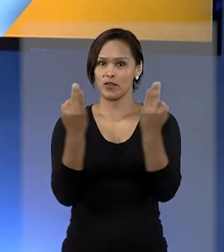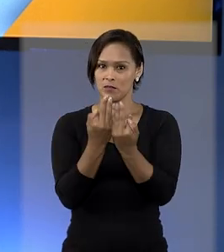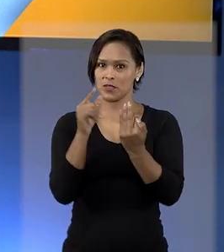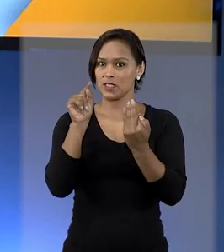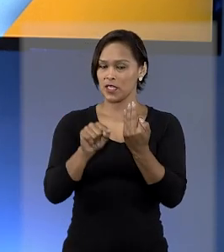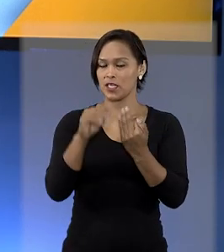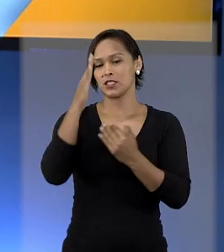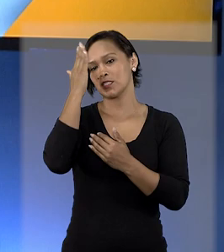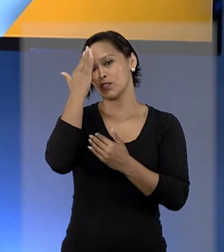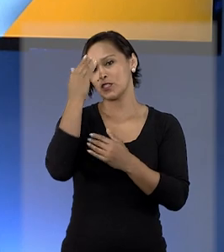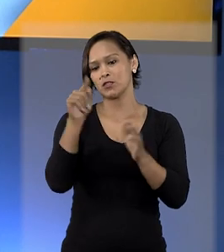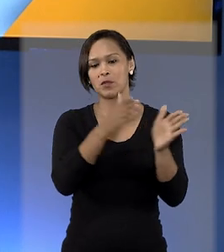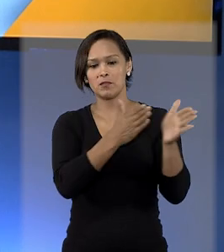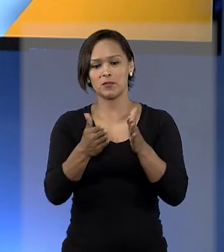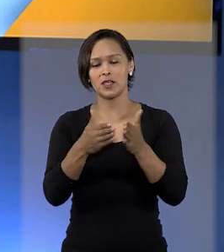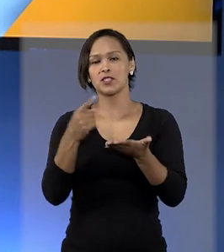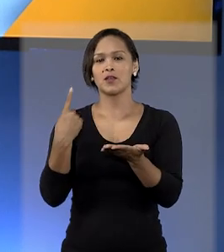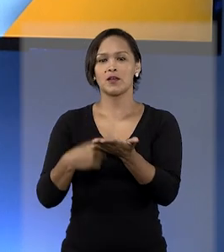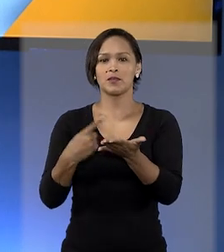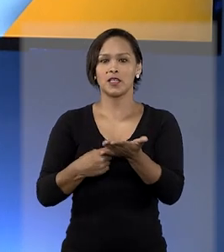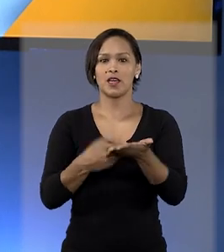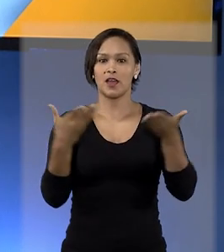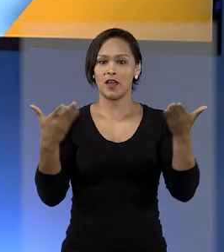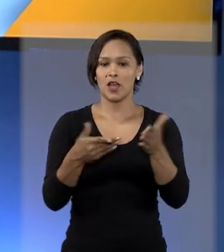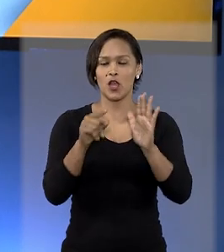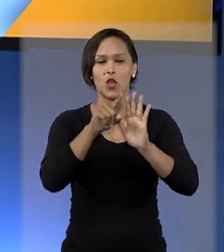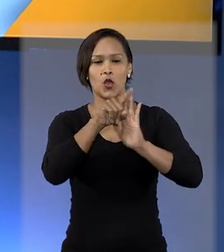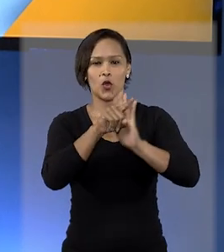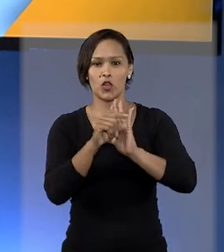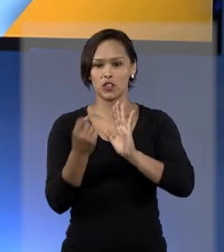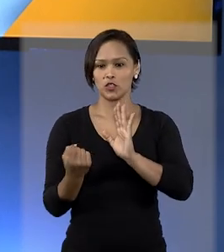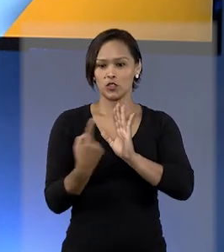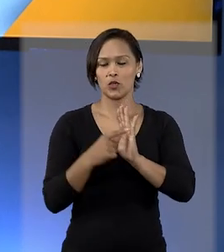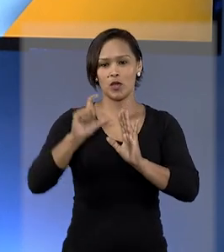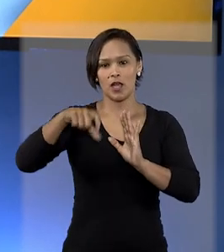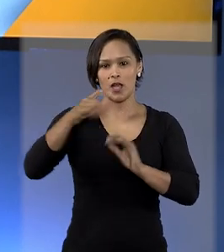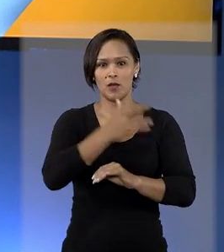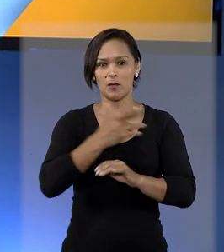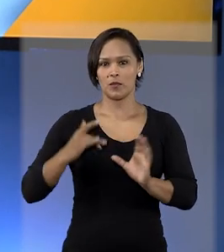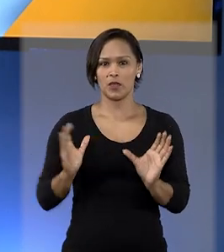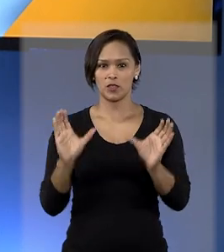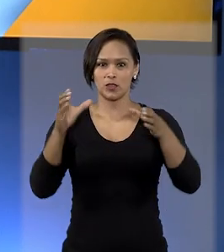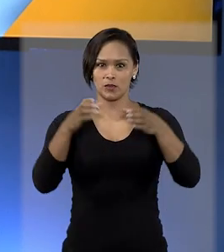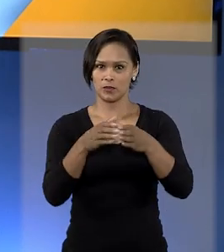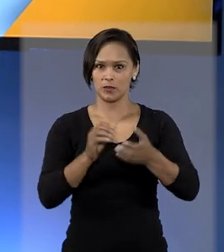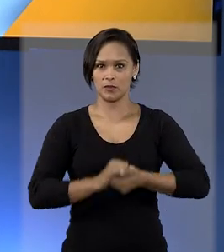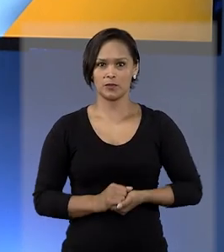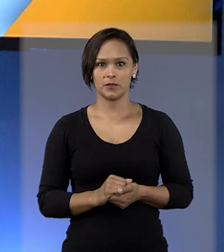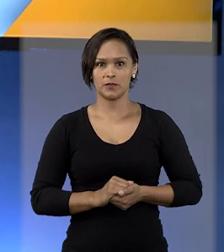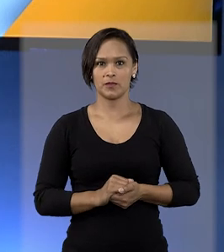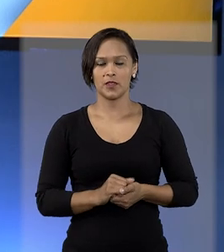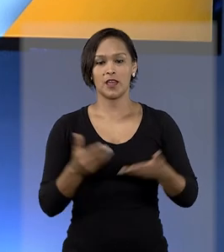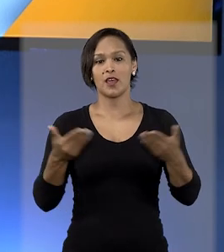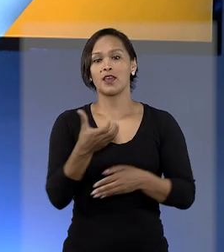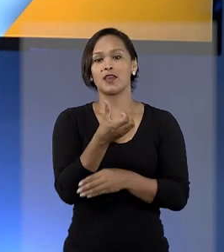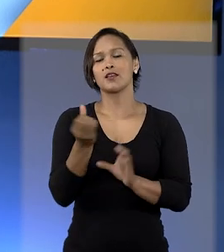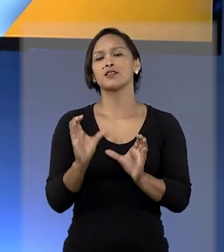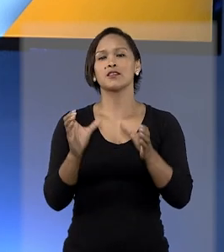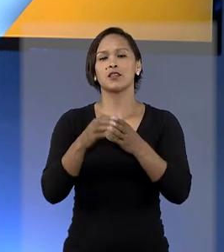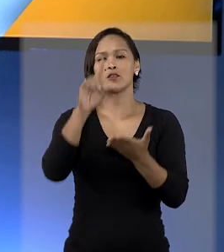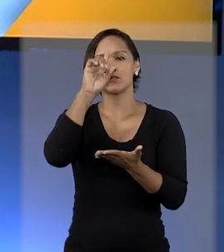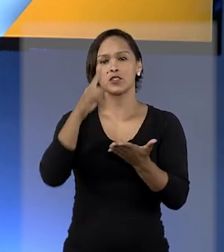o entendimento passou a ser aplicado por analogia aos planos coletivos. E a sexta turma decidiu que